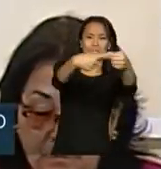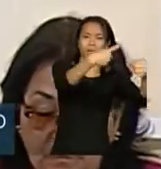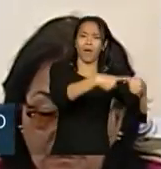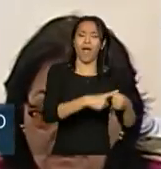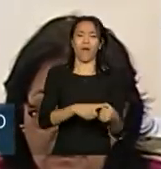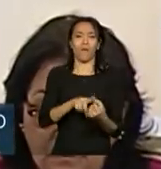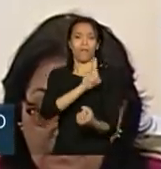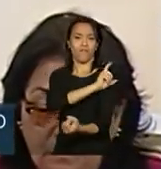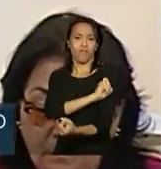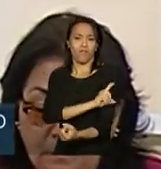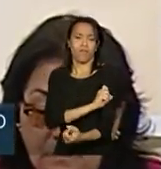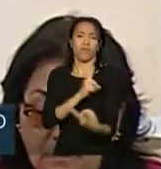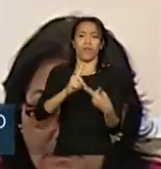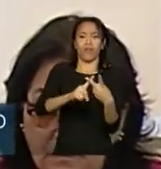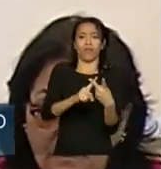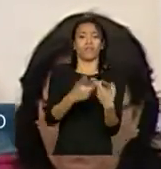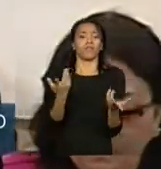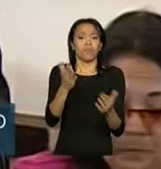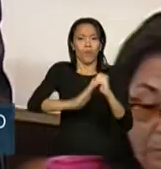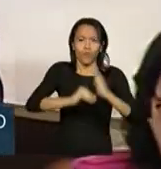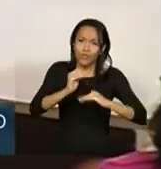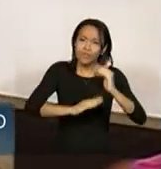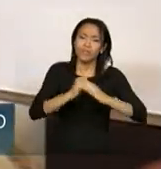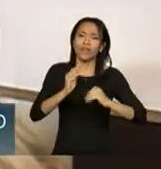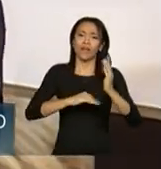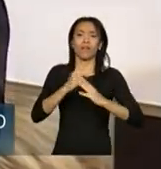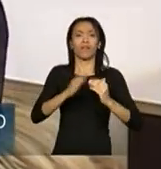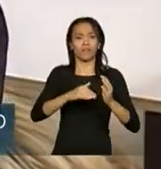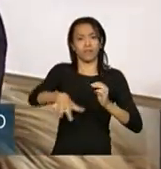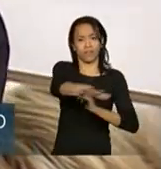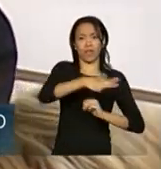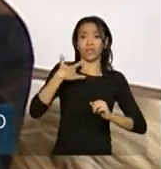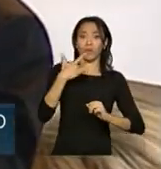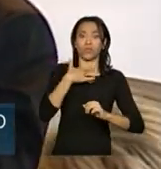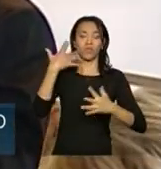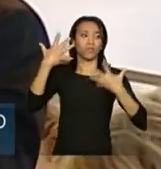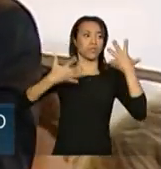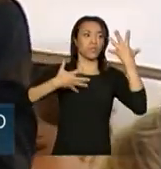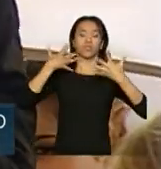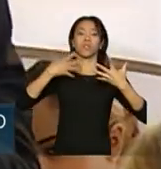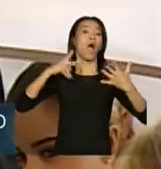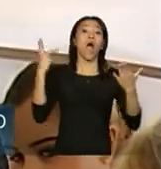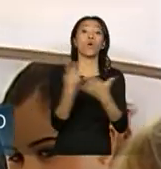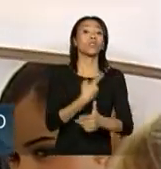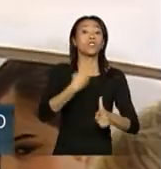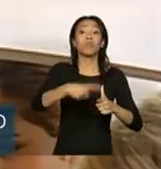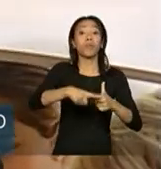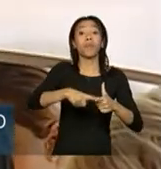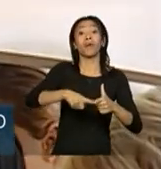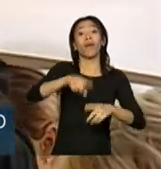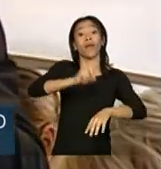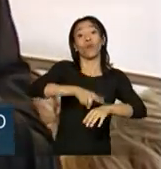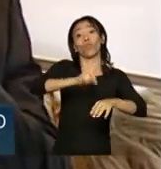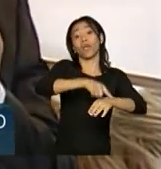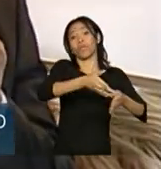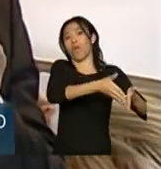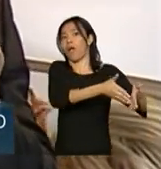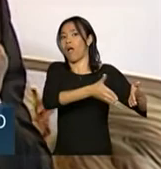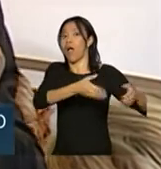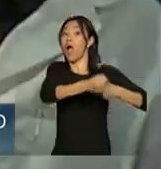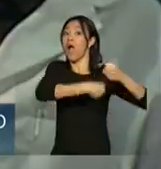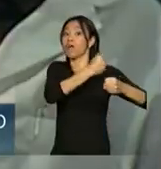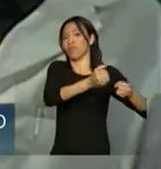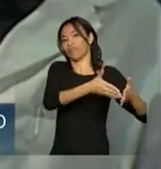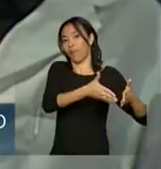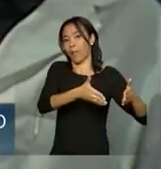enfermeiros que estão lá, técnicos de enfermagem que estão lá, profissionais de saúde, às vezes, tem ao longo de todo o ano. Não conseguir ter um profissional